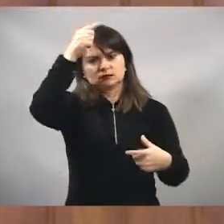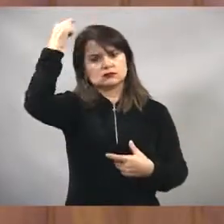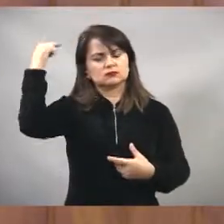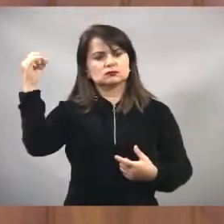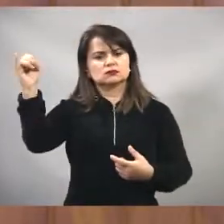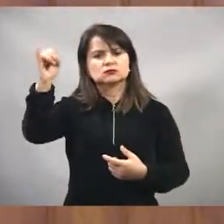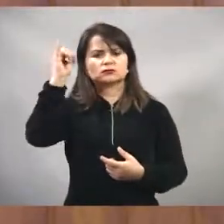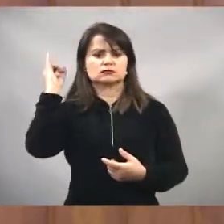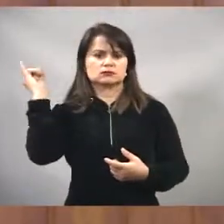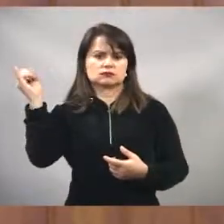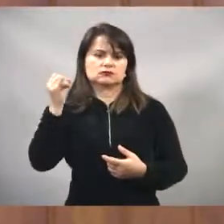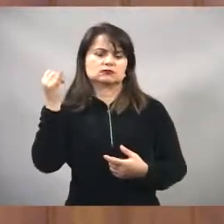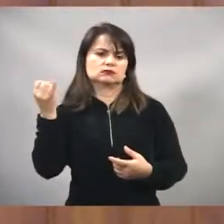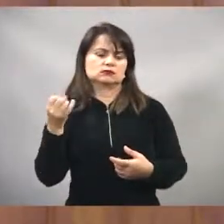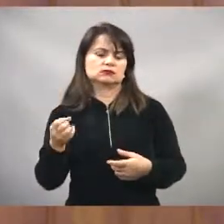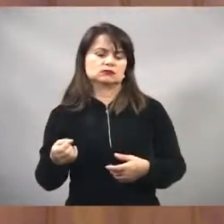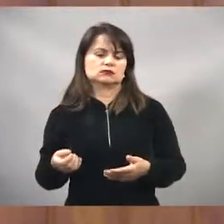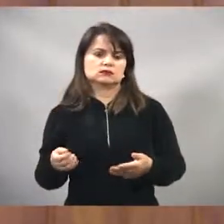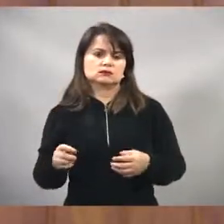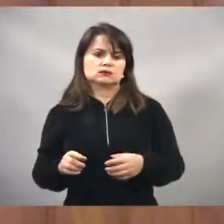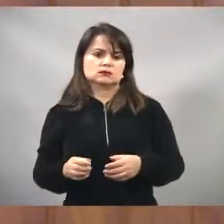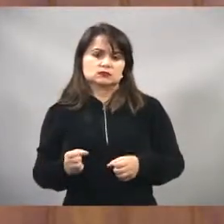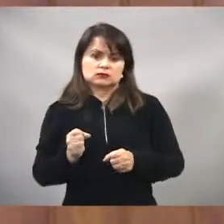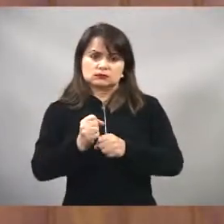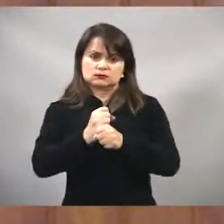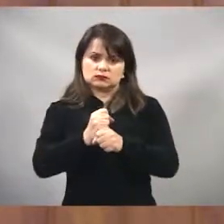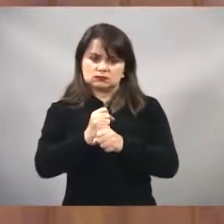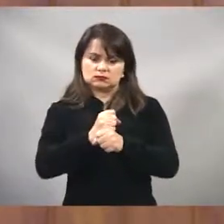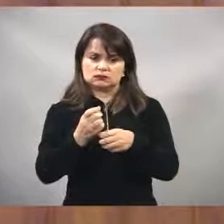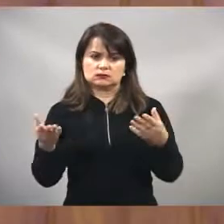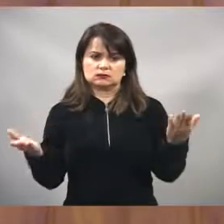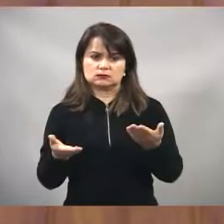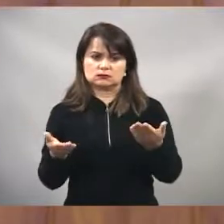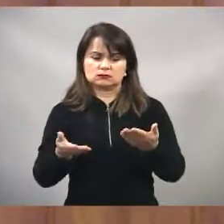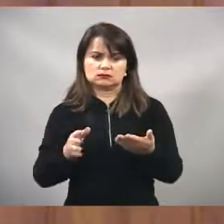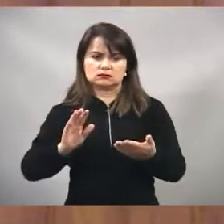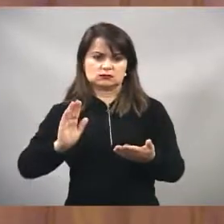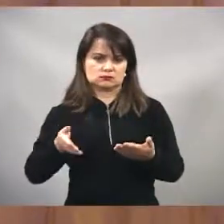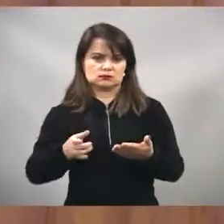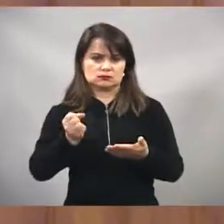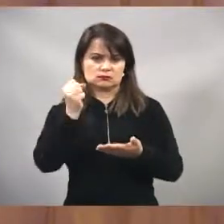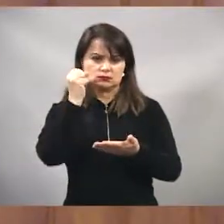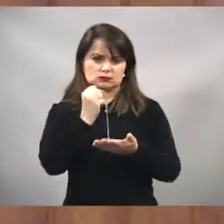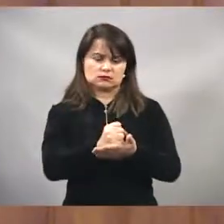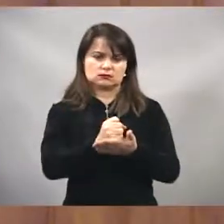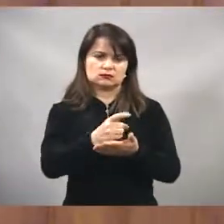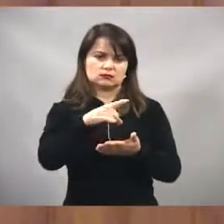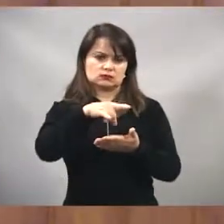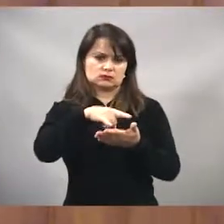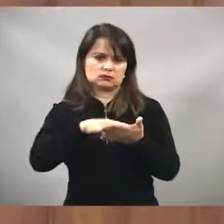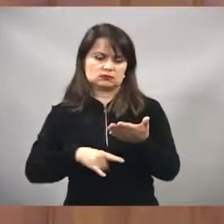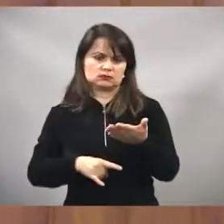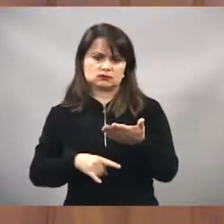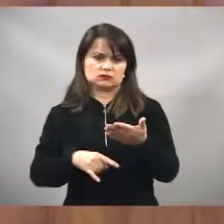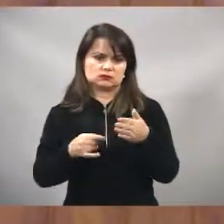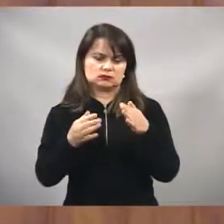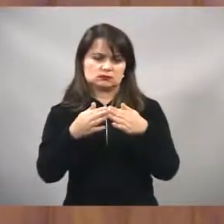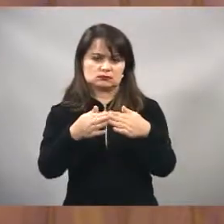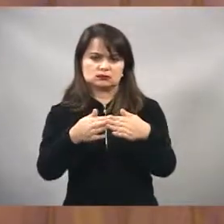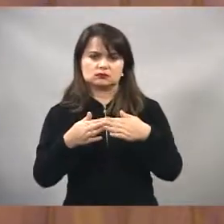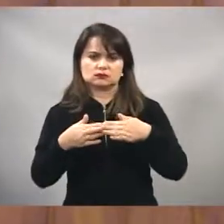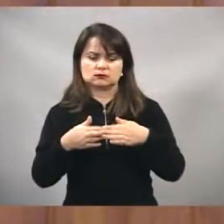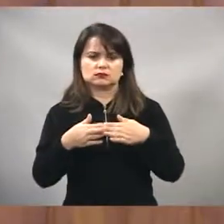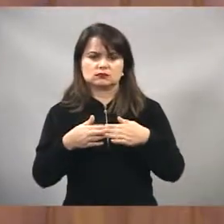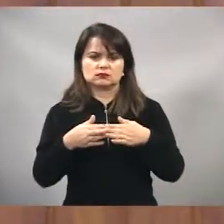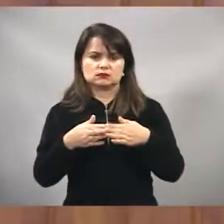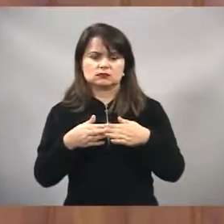protocolado, o vereador João Dubar também vem com esse protocolo, esse pedido e